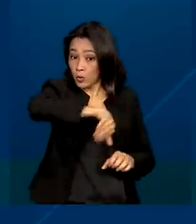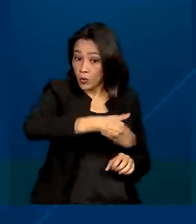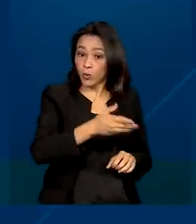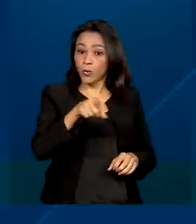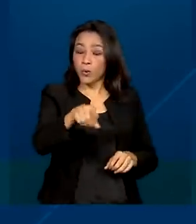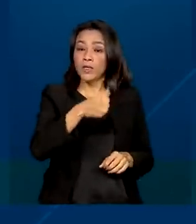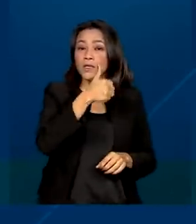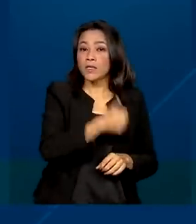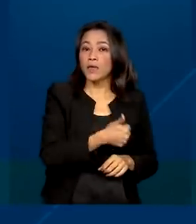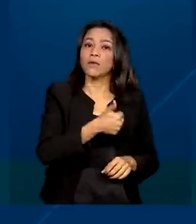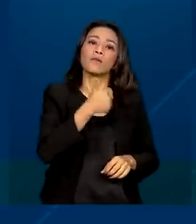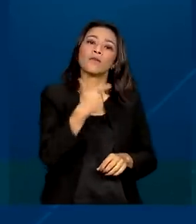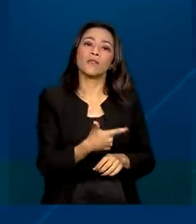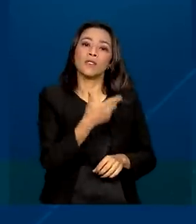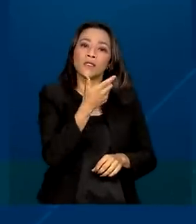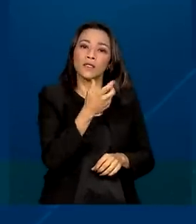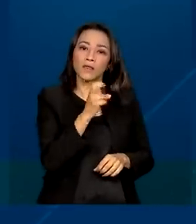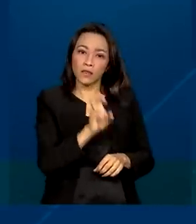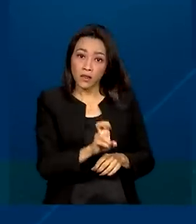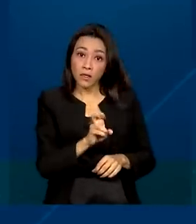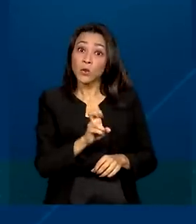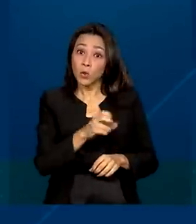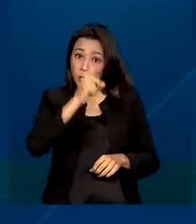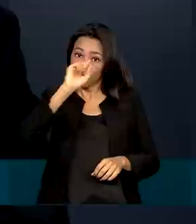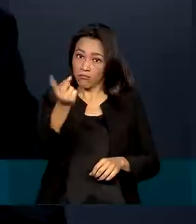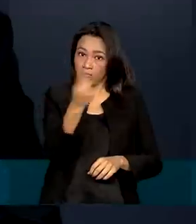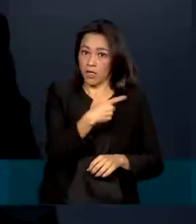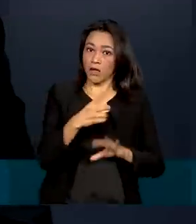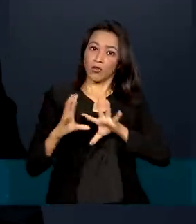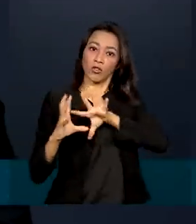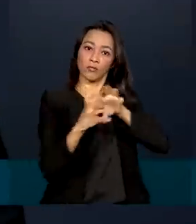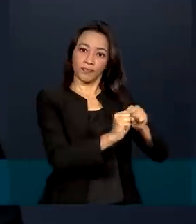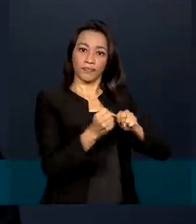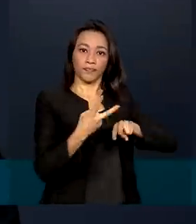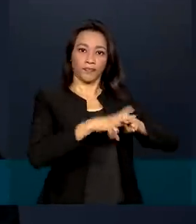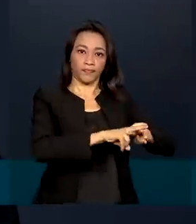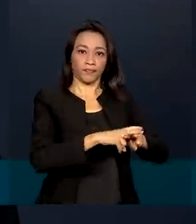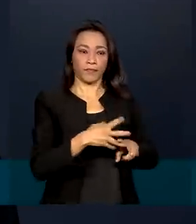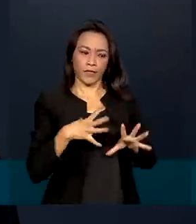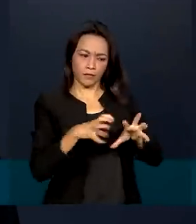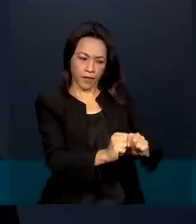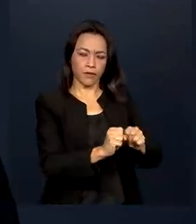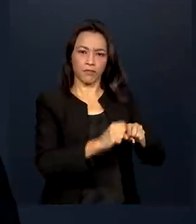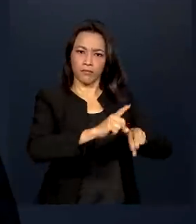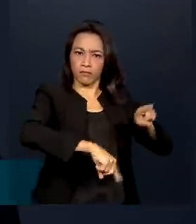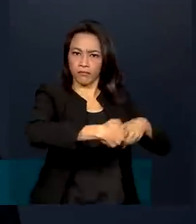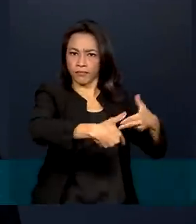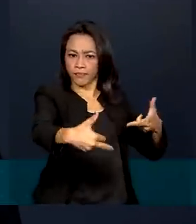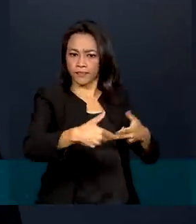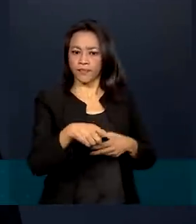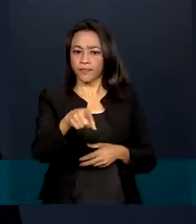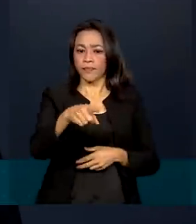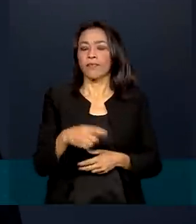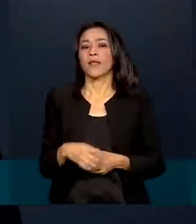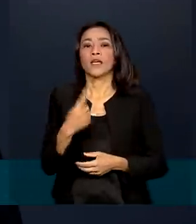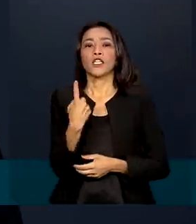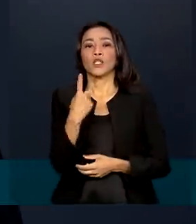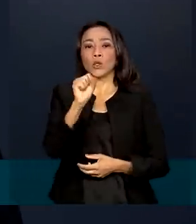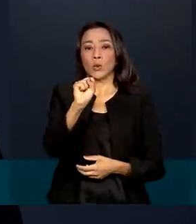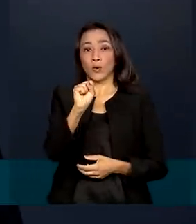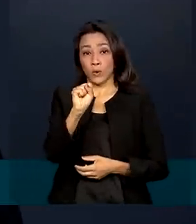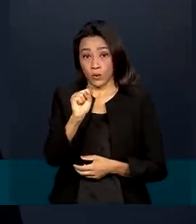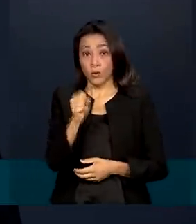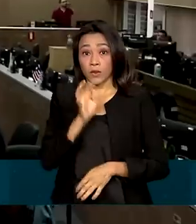125 mandados de busca e apreensão. Ações sincronizadas em 18 estados